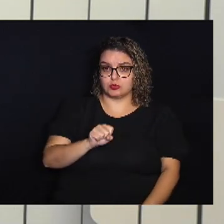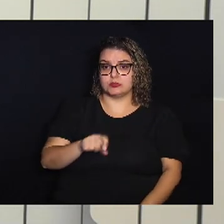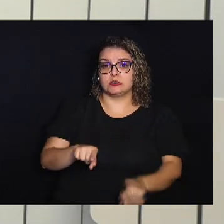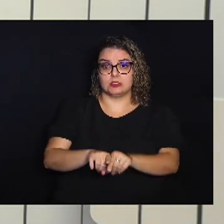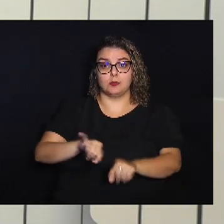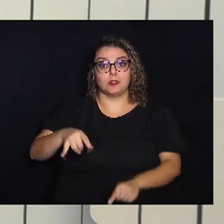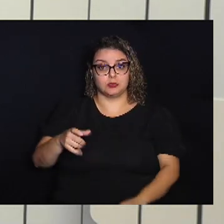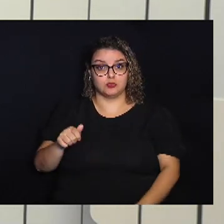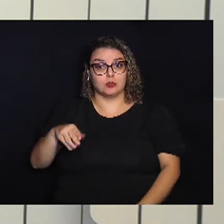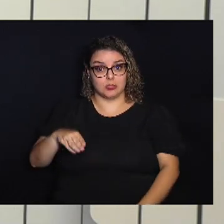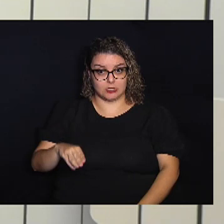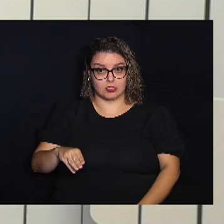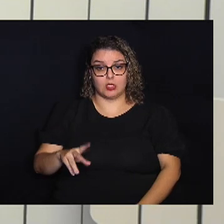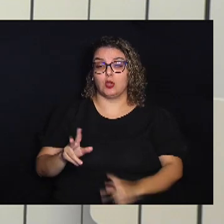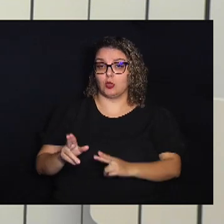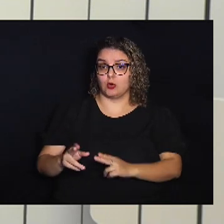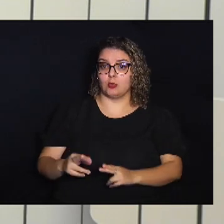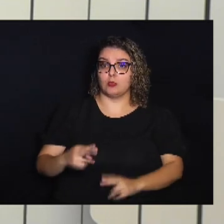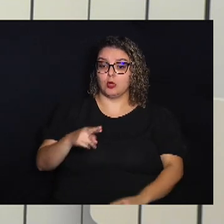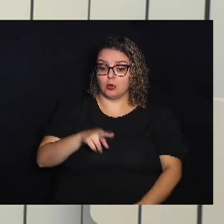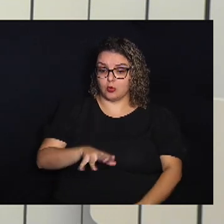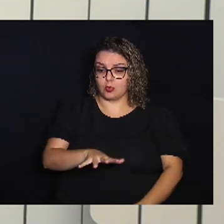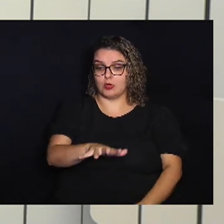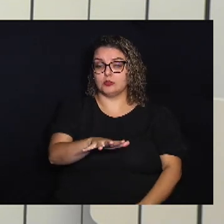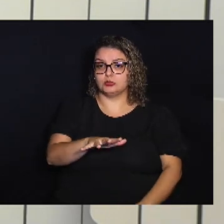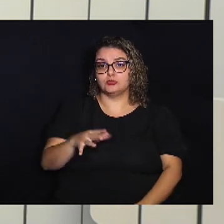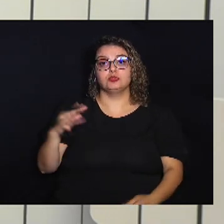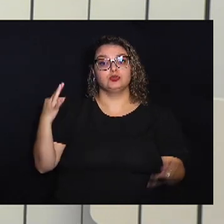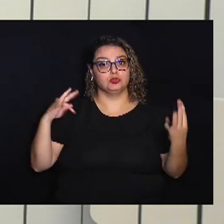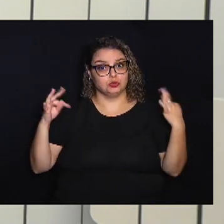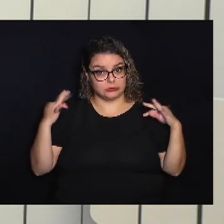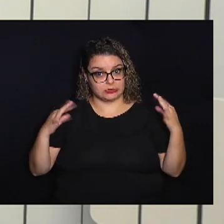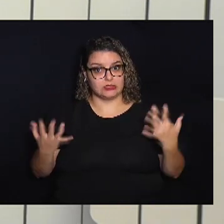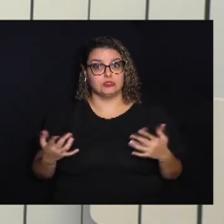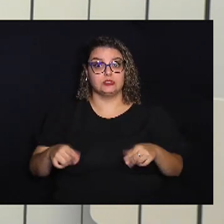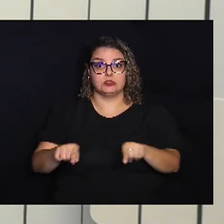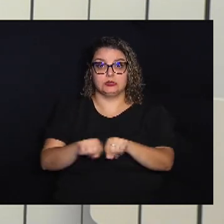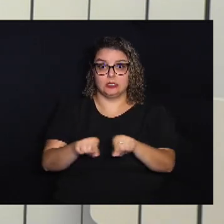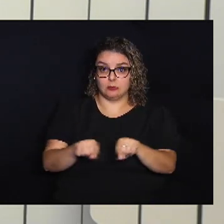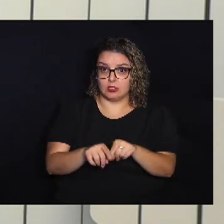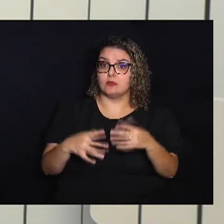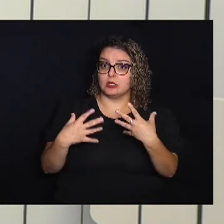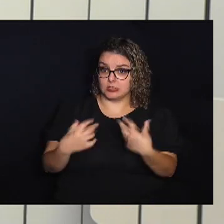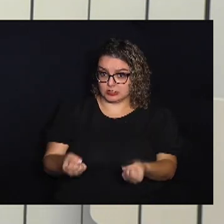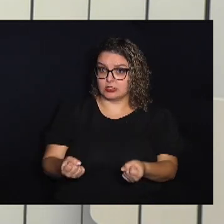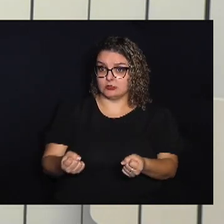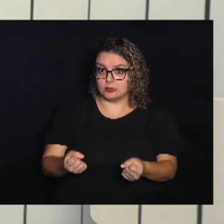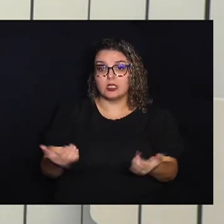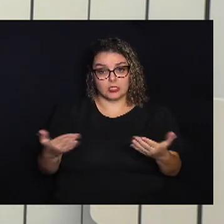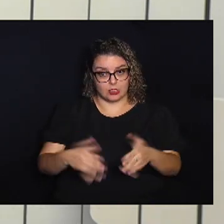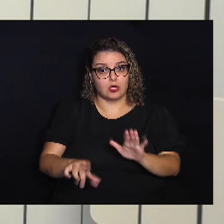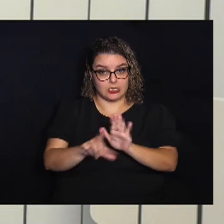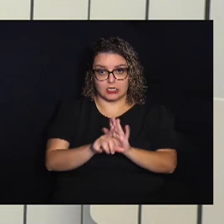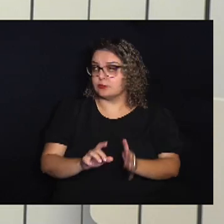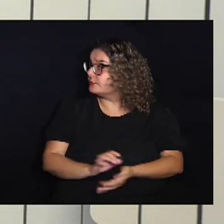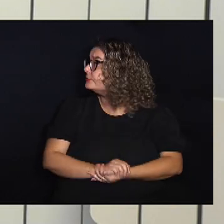Egídio Como roteiro De turismo Da cidade de Campinas Também foi sancionado E agora é lei